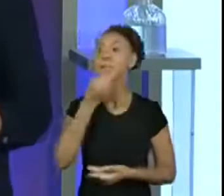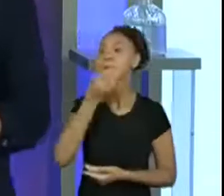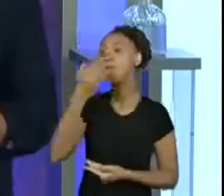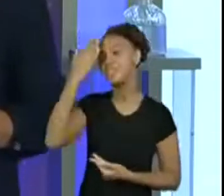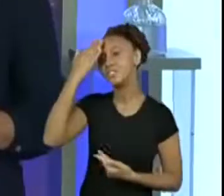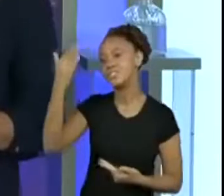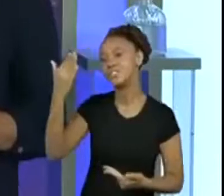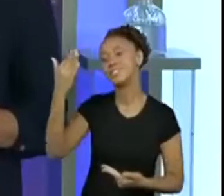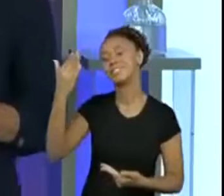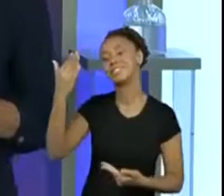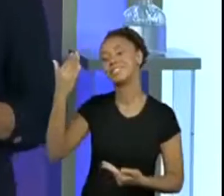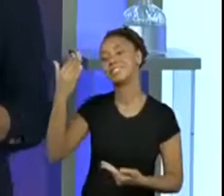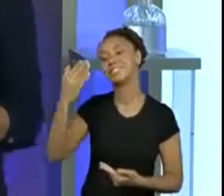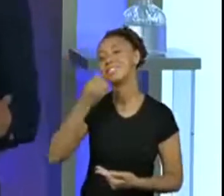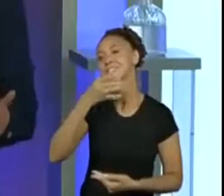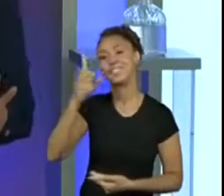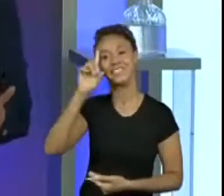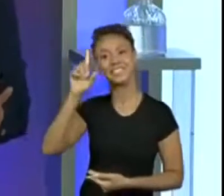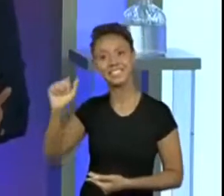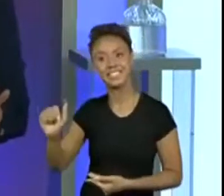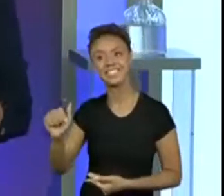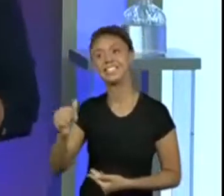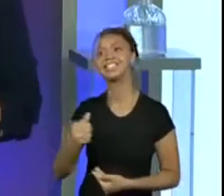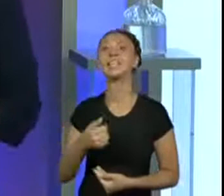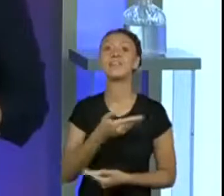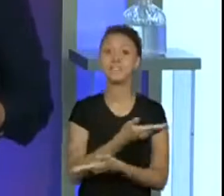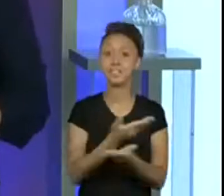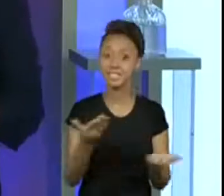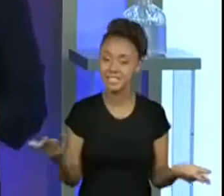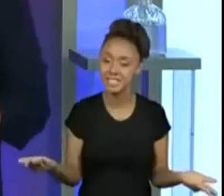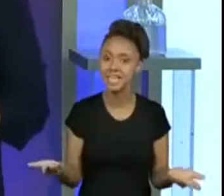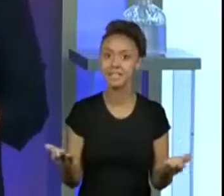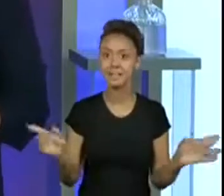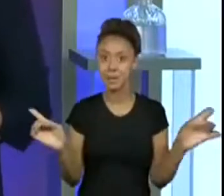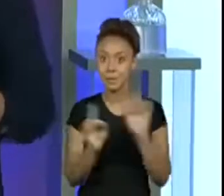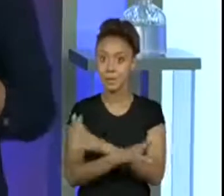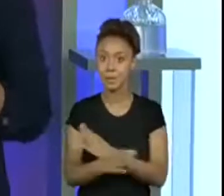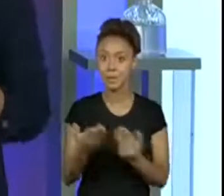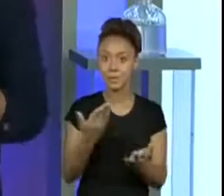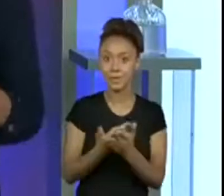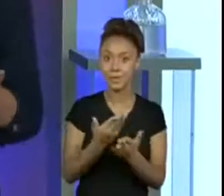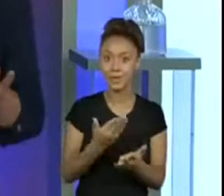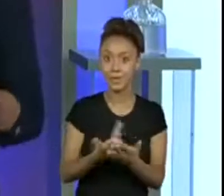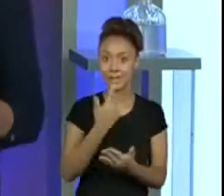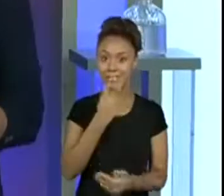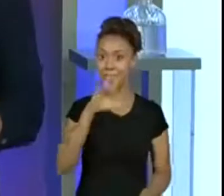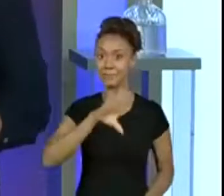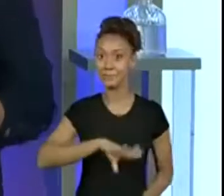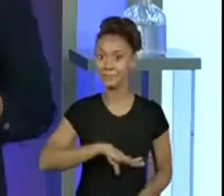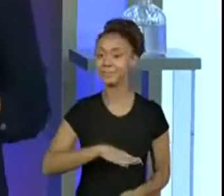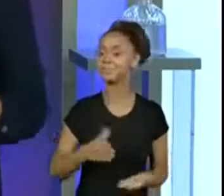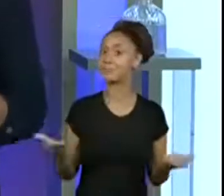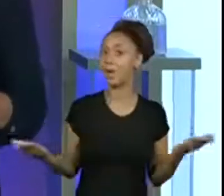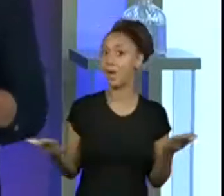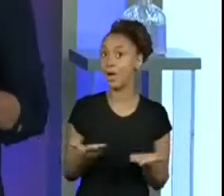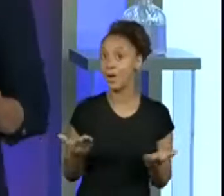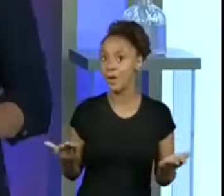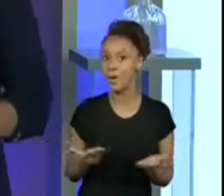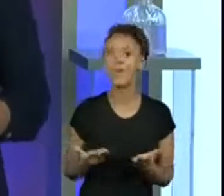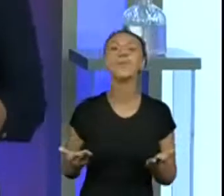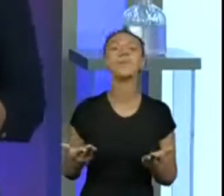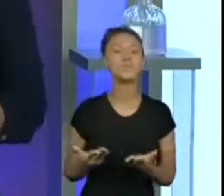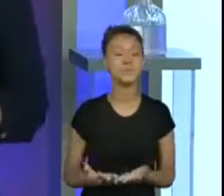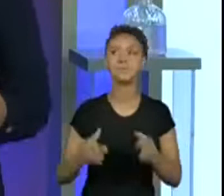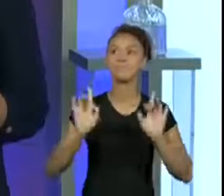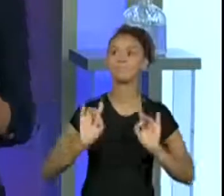dia, turma do segundo ano. Preparados aí para essa aula de língua portuguesa. Então, vamos lá que hoje está muito,